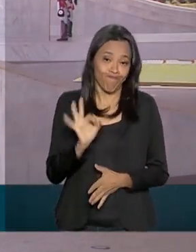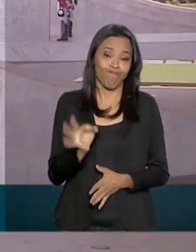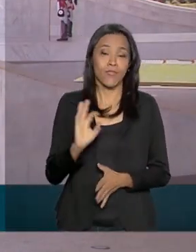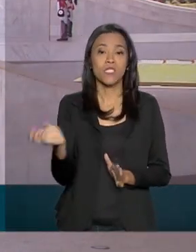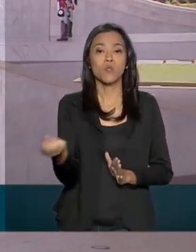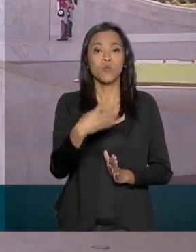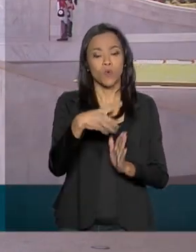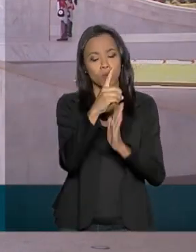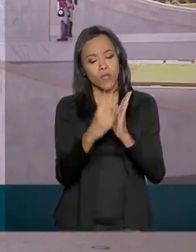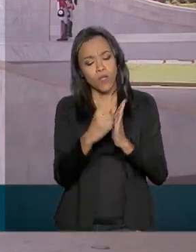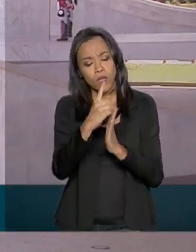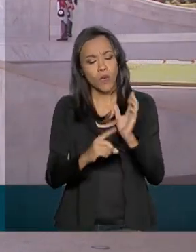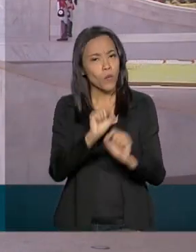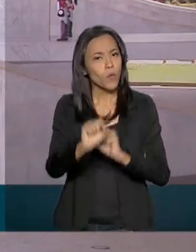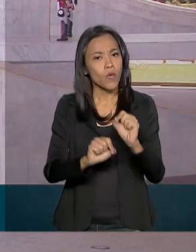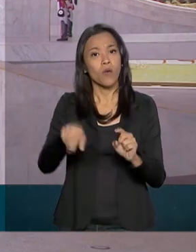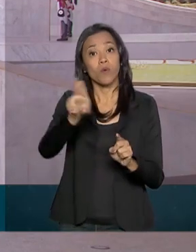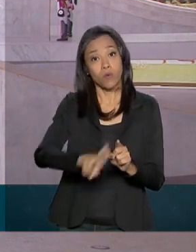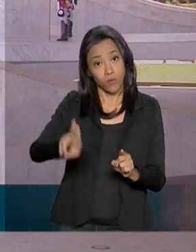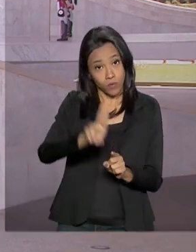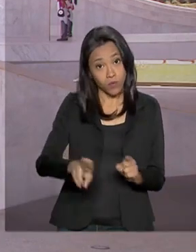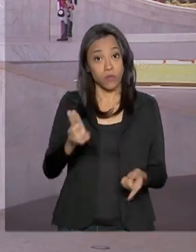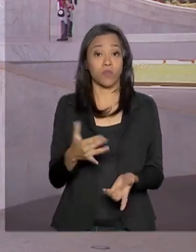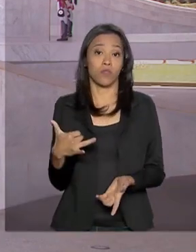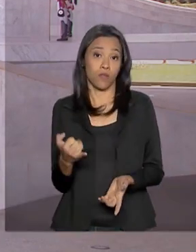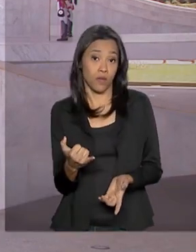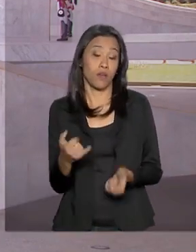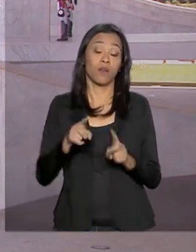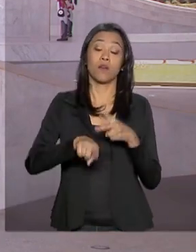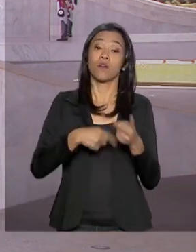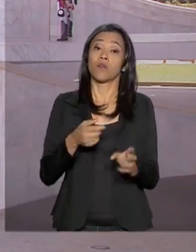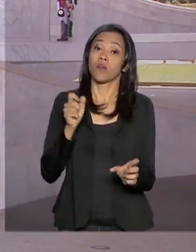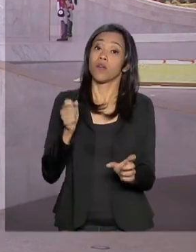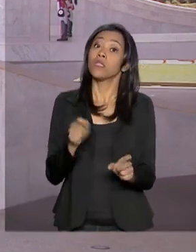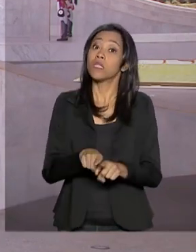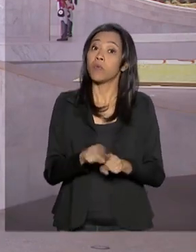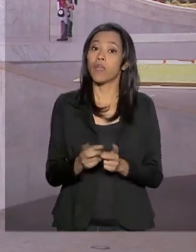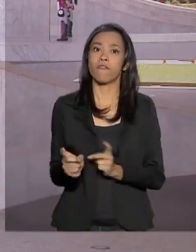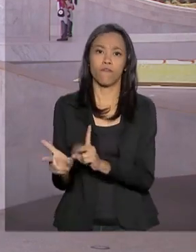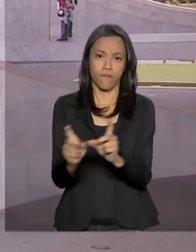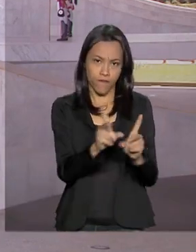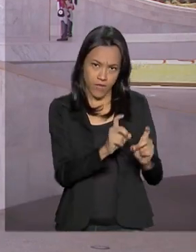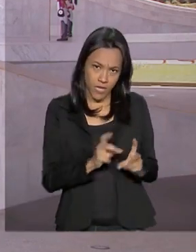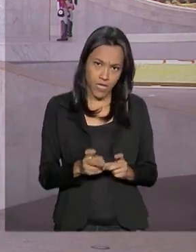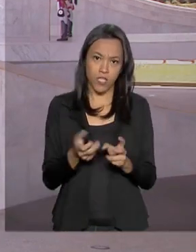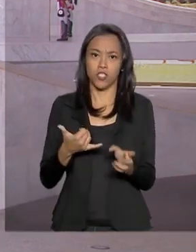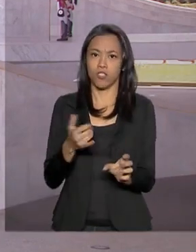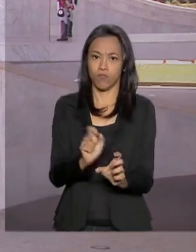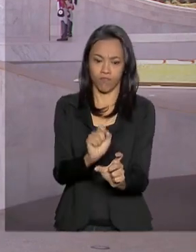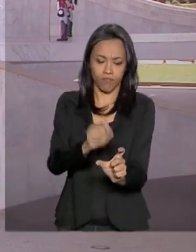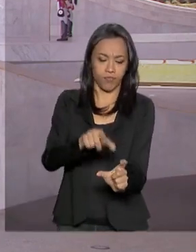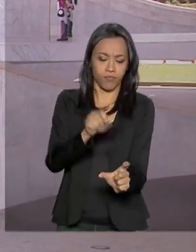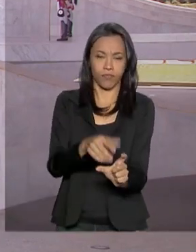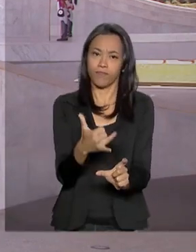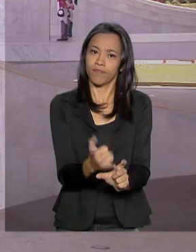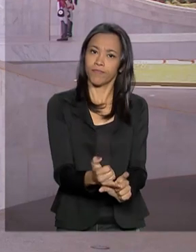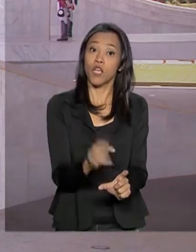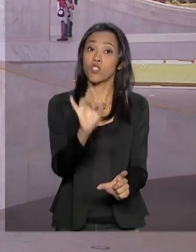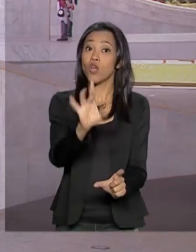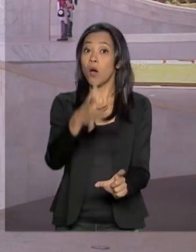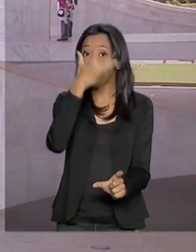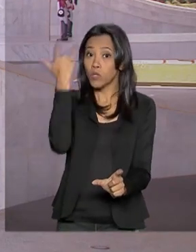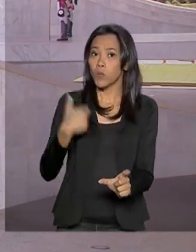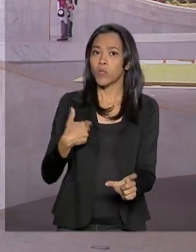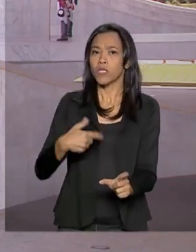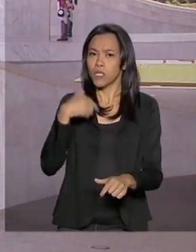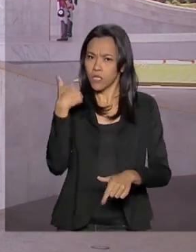decreto regulamenta a posse, o porte e a comercialização de armas de fogo e munições, mas apenas para caçadores,